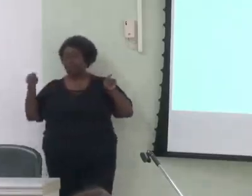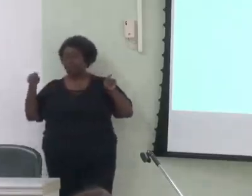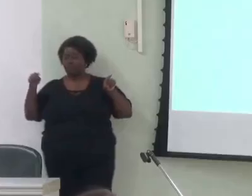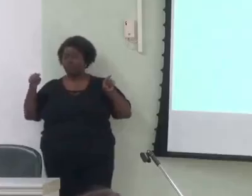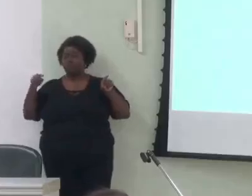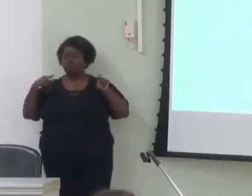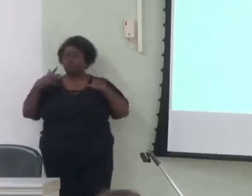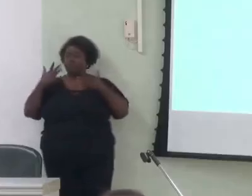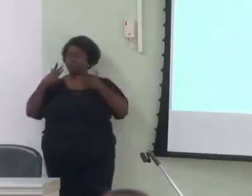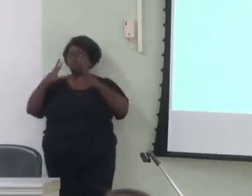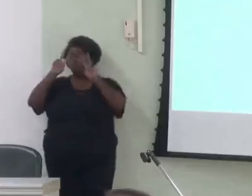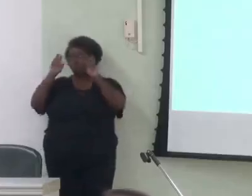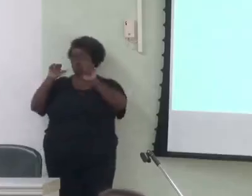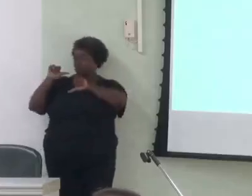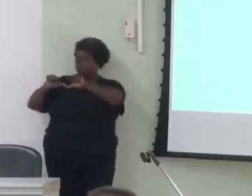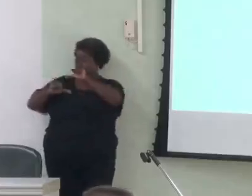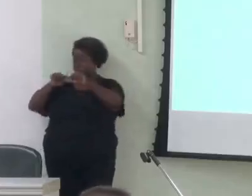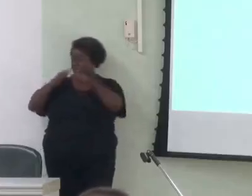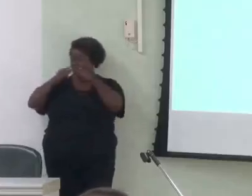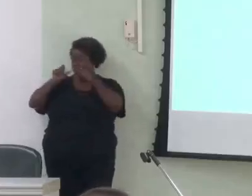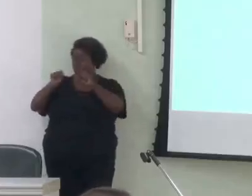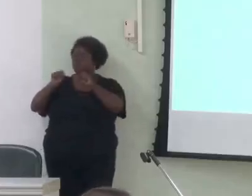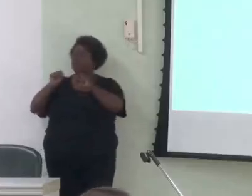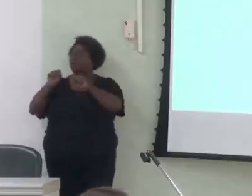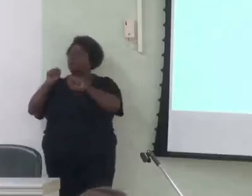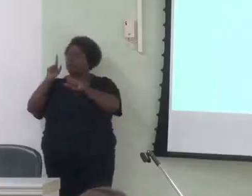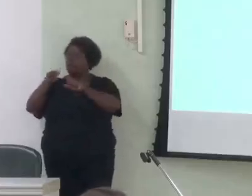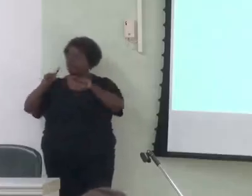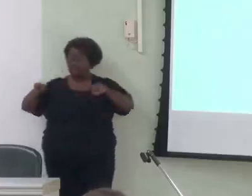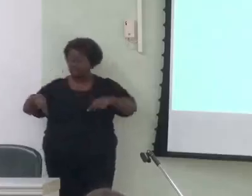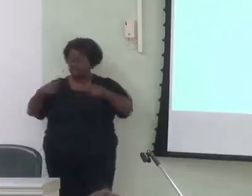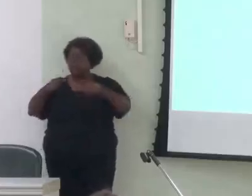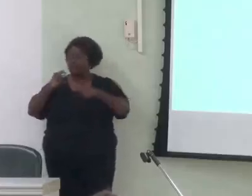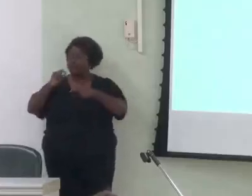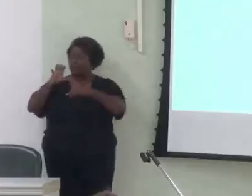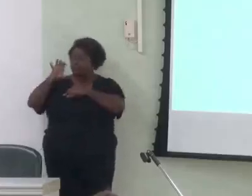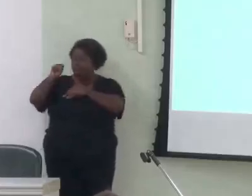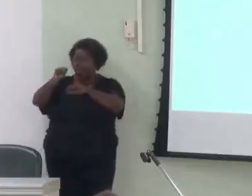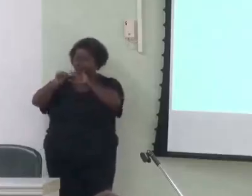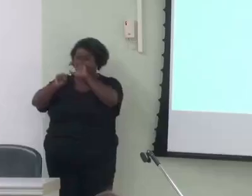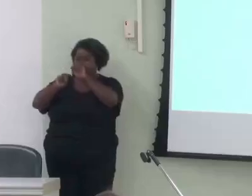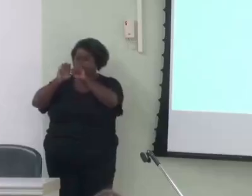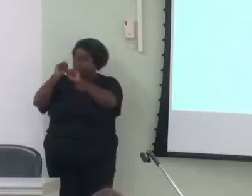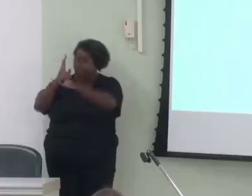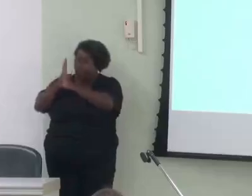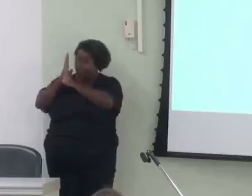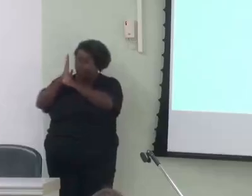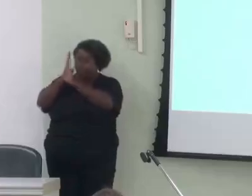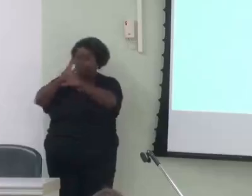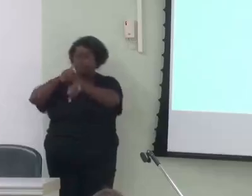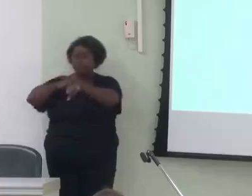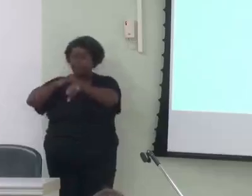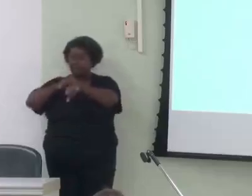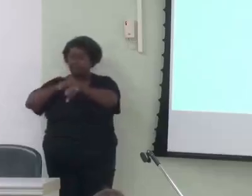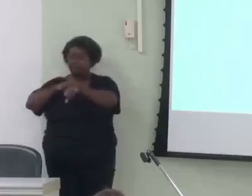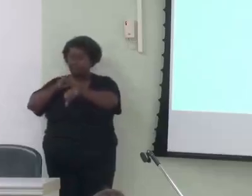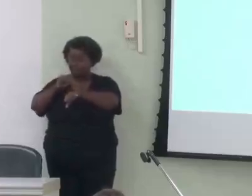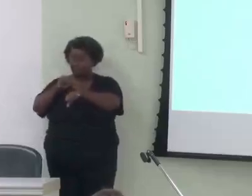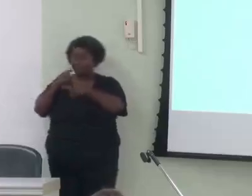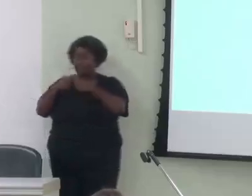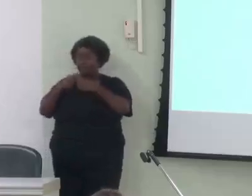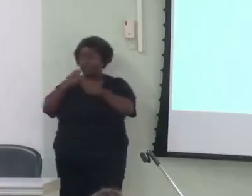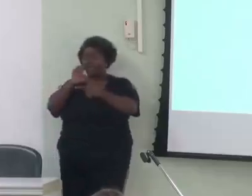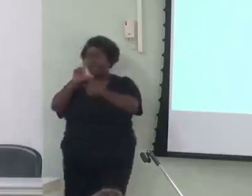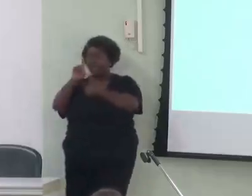mudança linguística, capturar momentos em que as formas estão em competição e em alguma... Porque os elos, assim